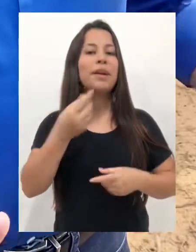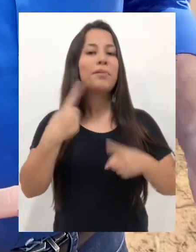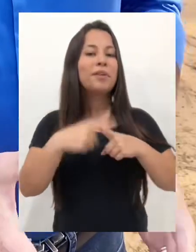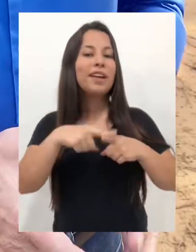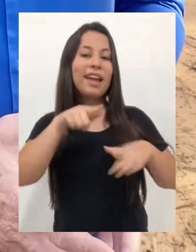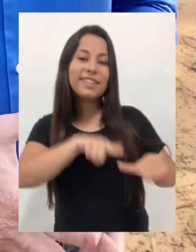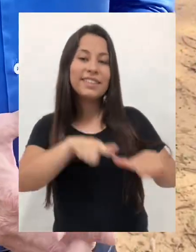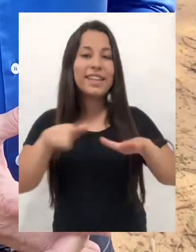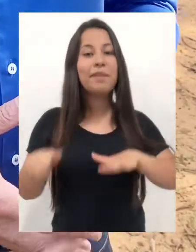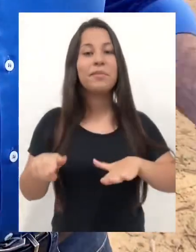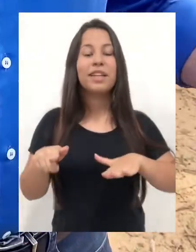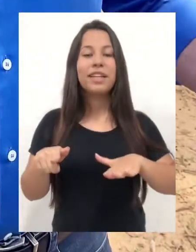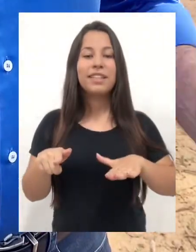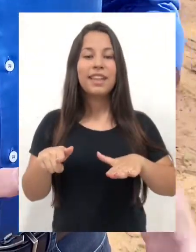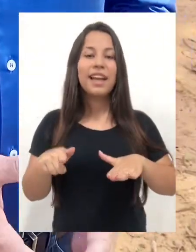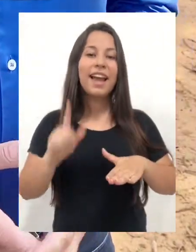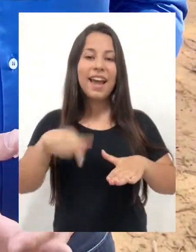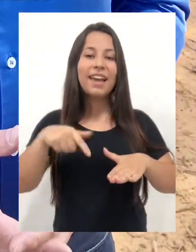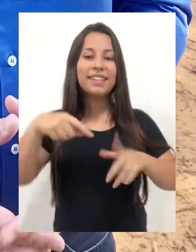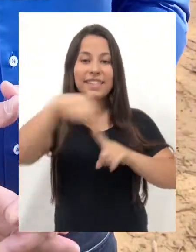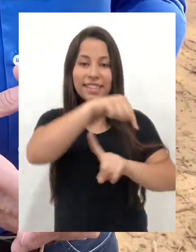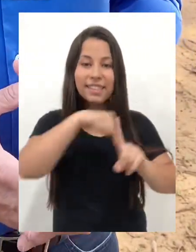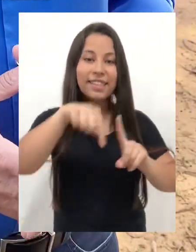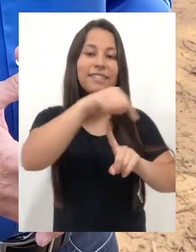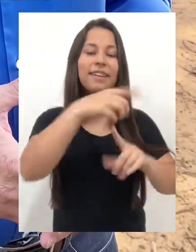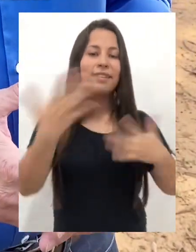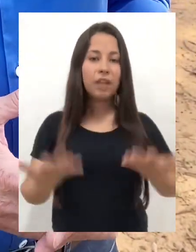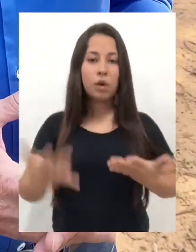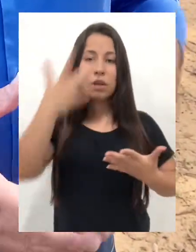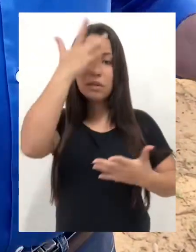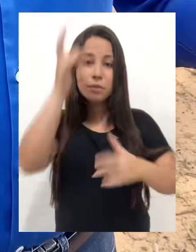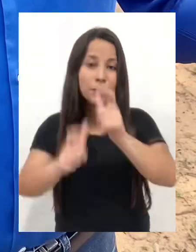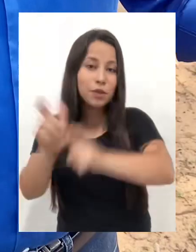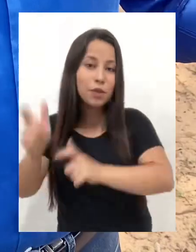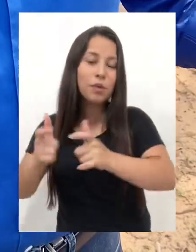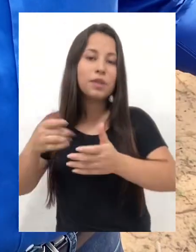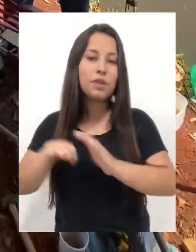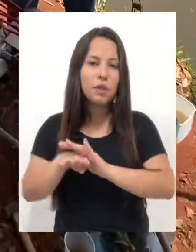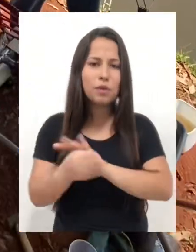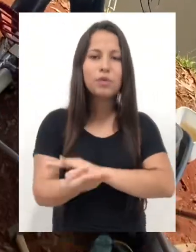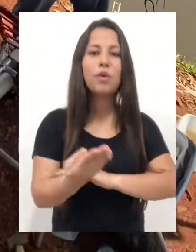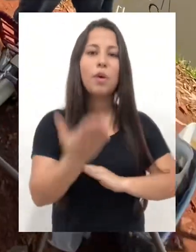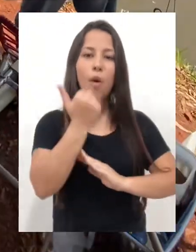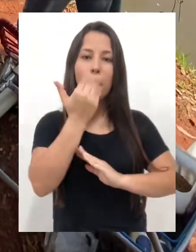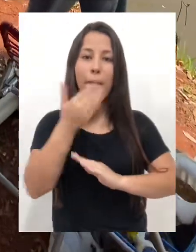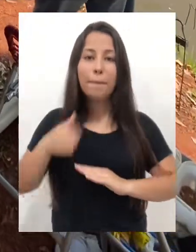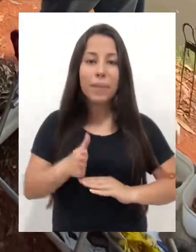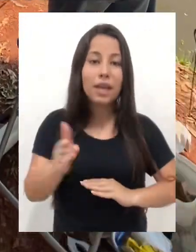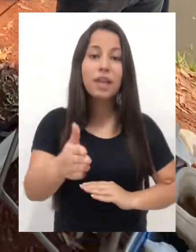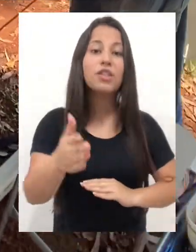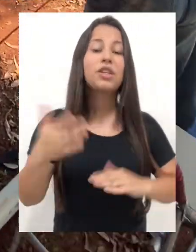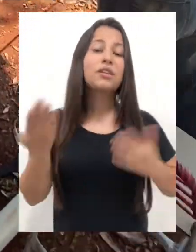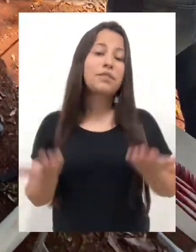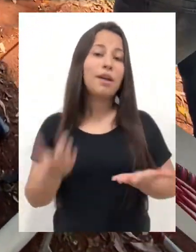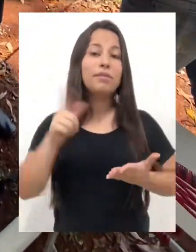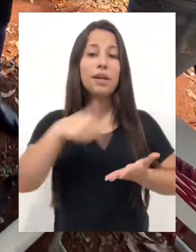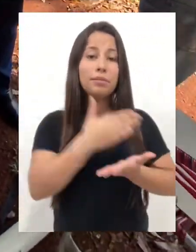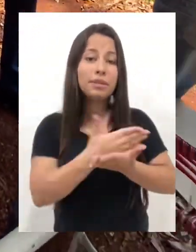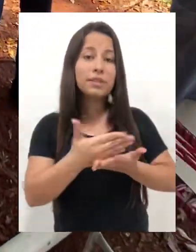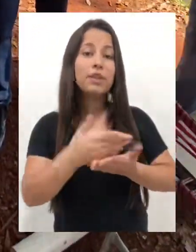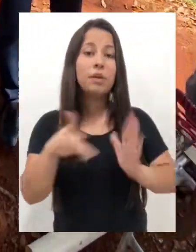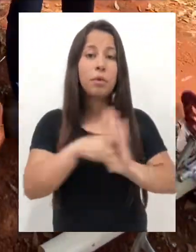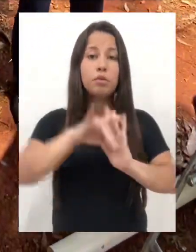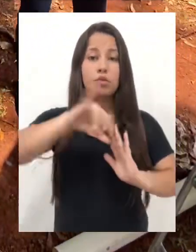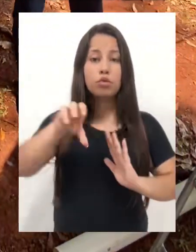semana, que é a Semana Santa, onde as pessoas costumam consumir peixes, né? E uma iniciativa do vereador João